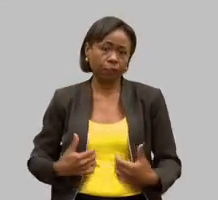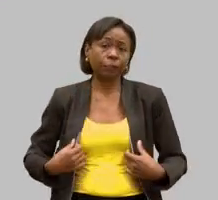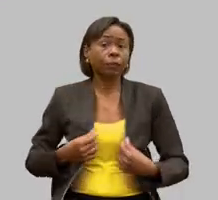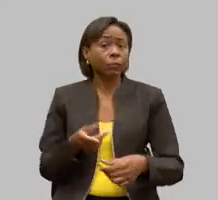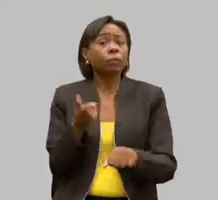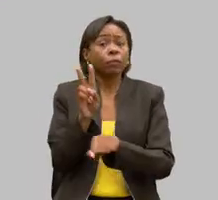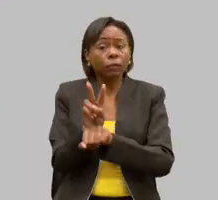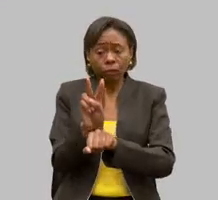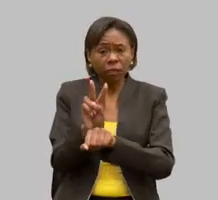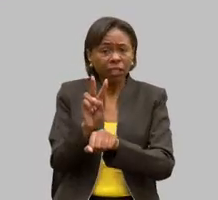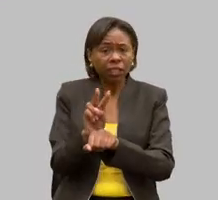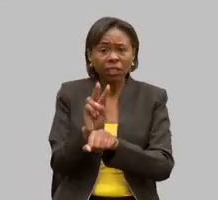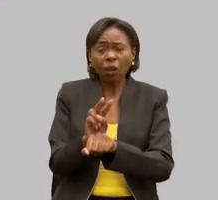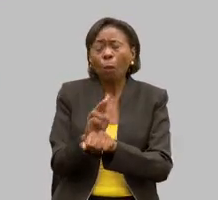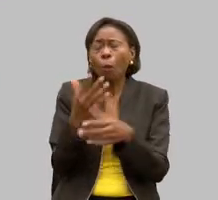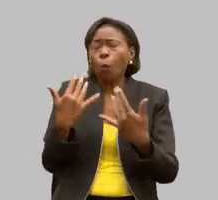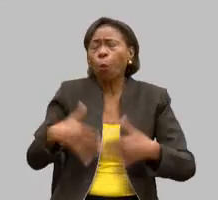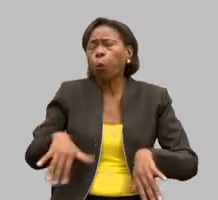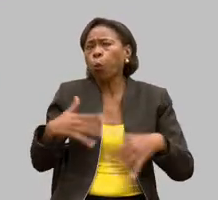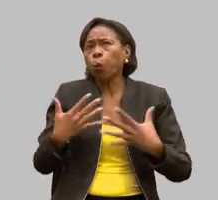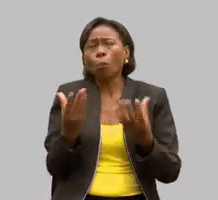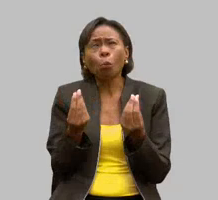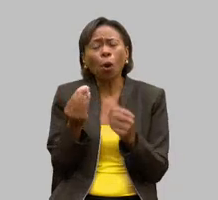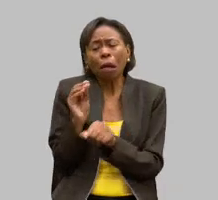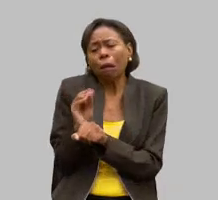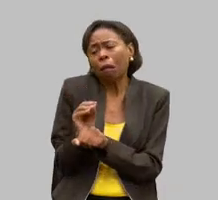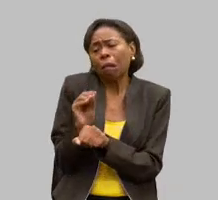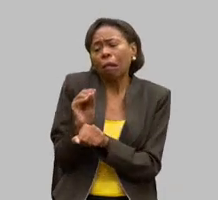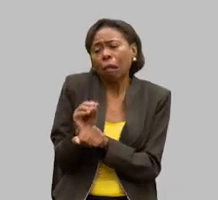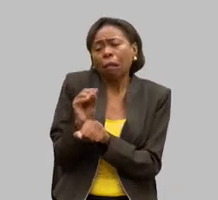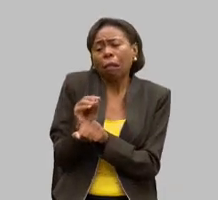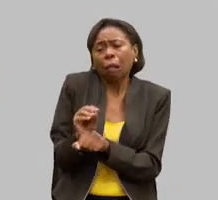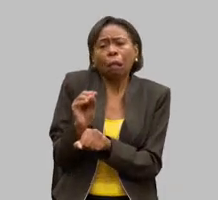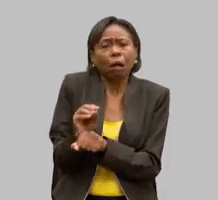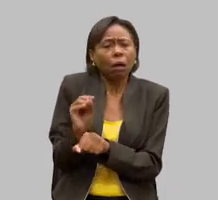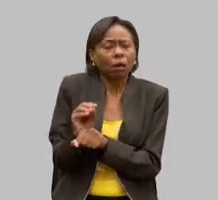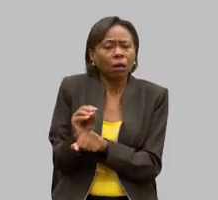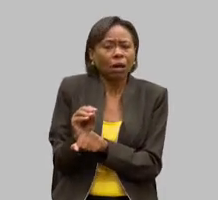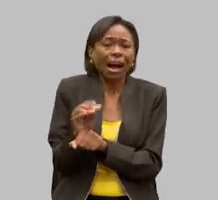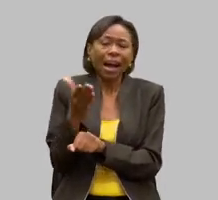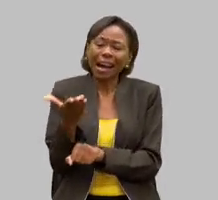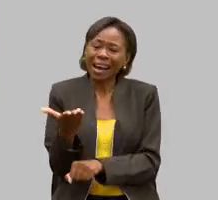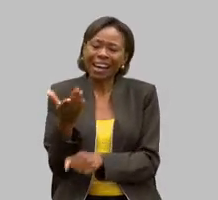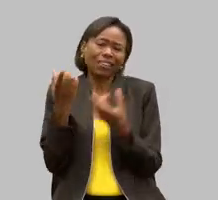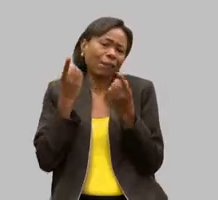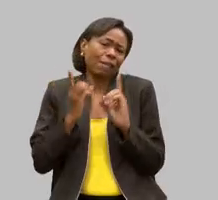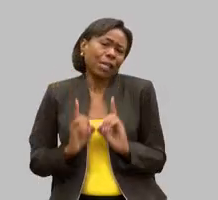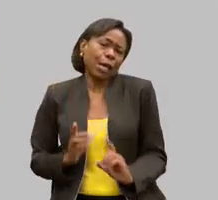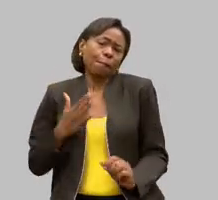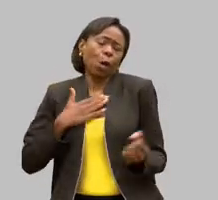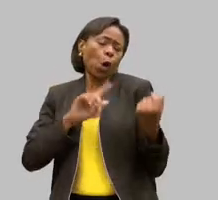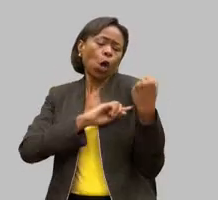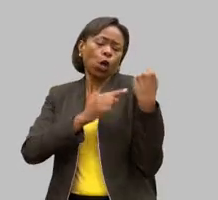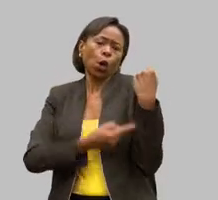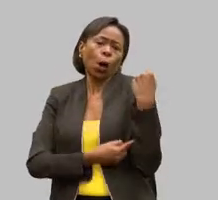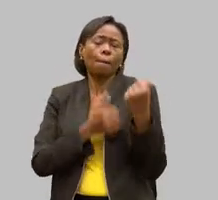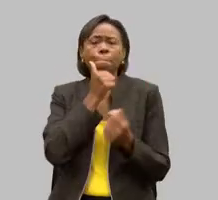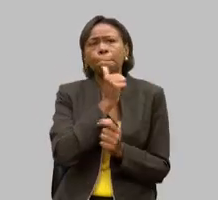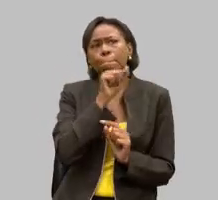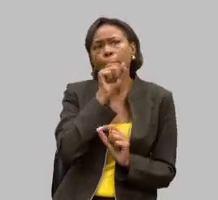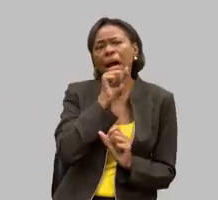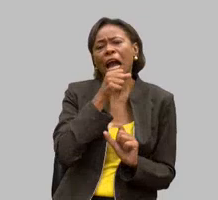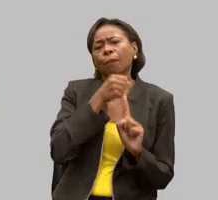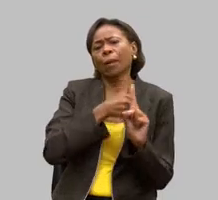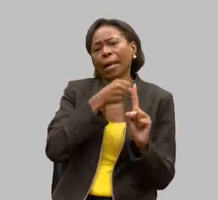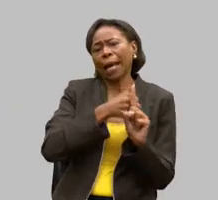excesso de proteção sabe a pessoa com deficiência ele é um herói a mãe é uma guerreira então a partir do momento que